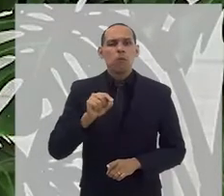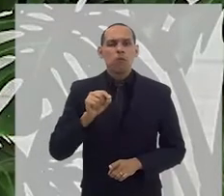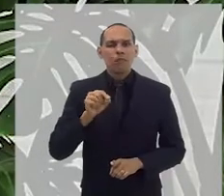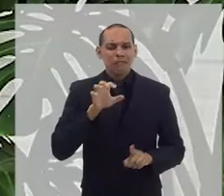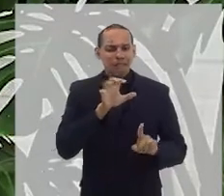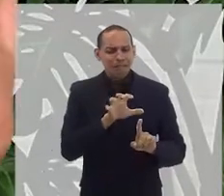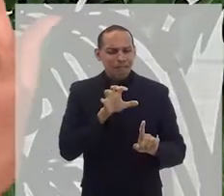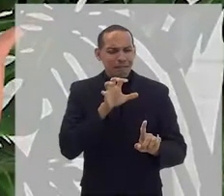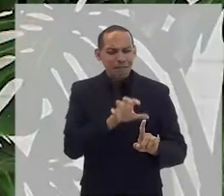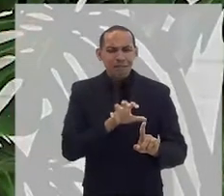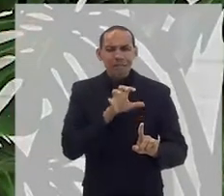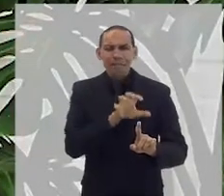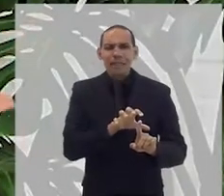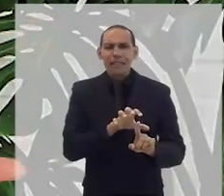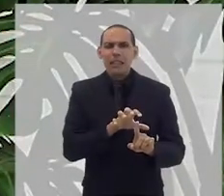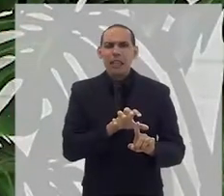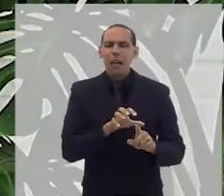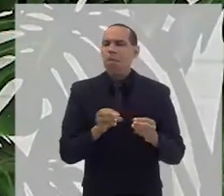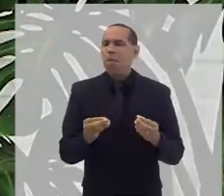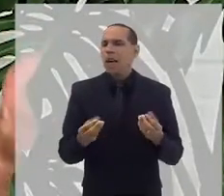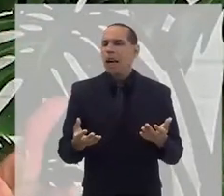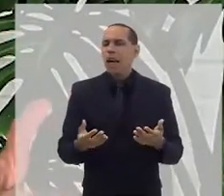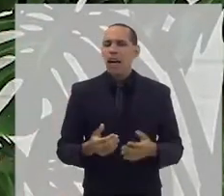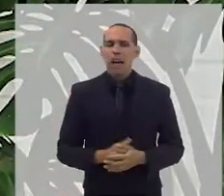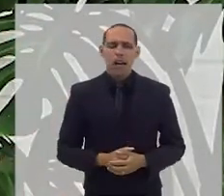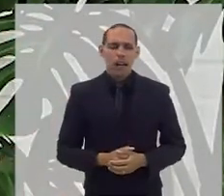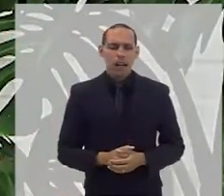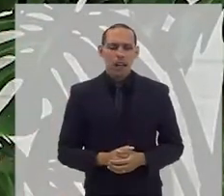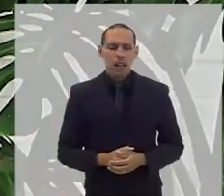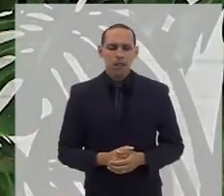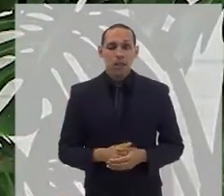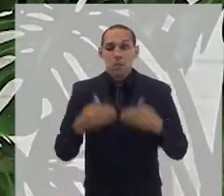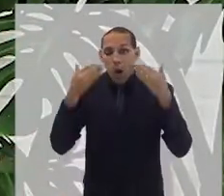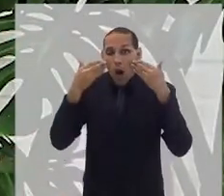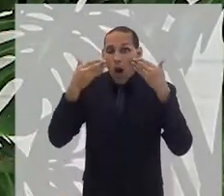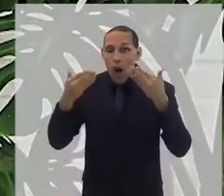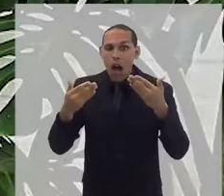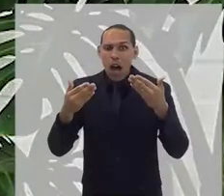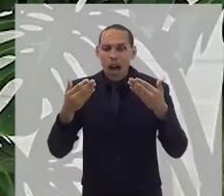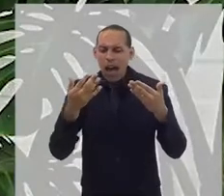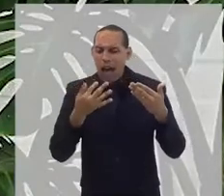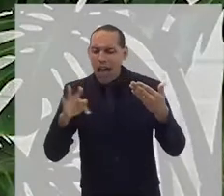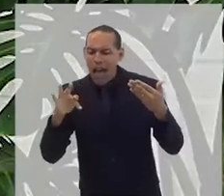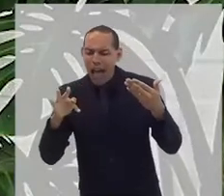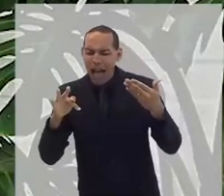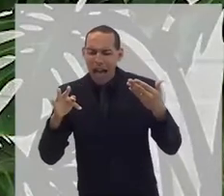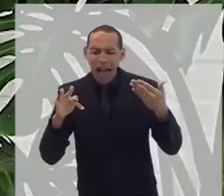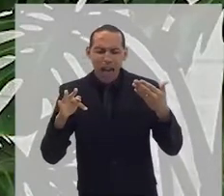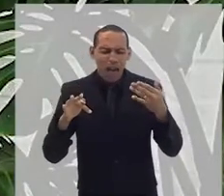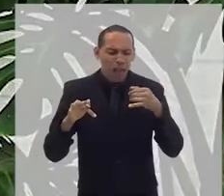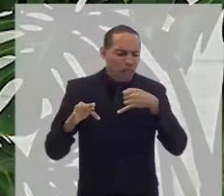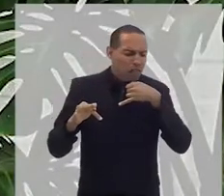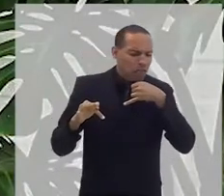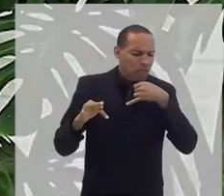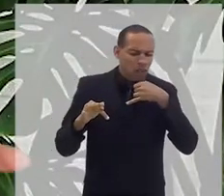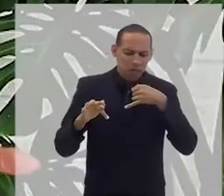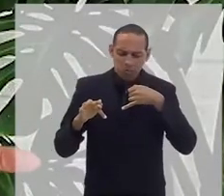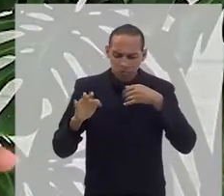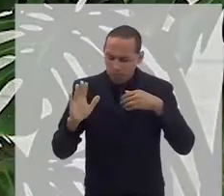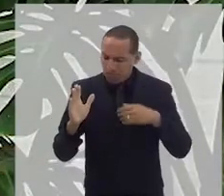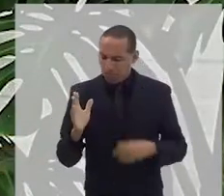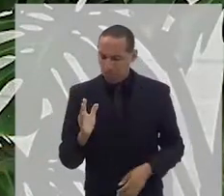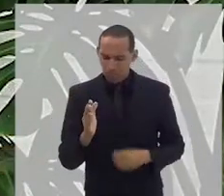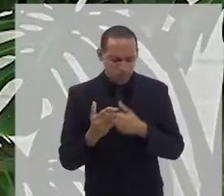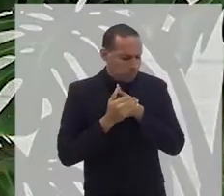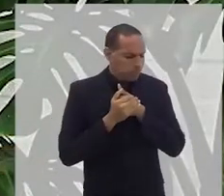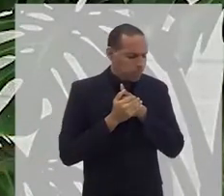a gente pode dizer, demonstrar dor ou tristeza. Eu queria que o senhor falasse um pouquinho sobre isso, né? Por